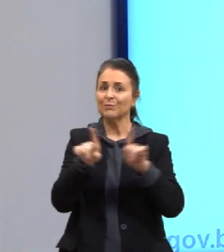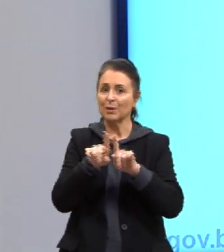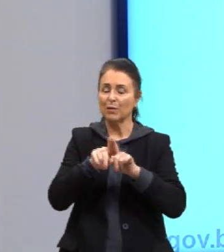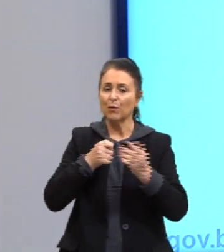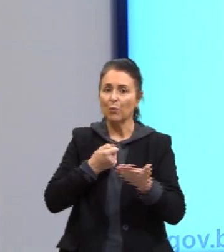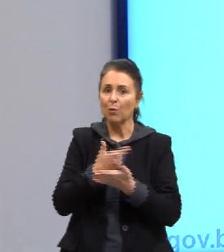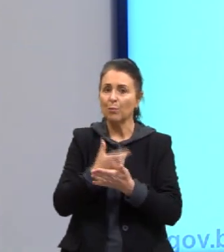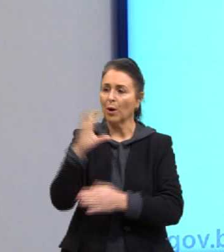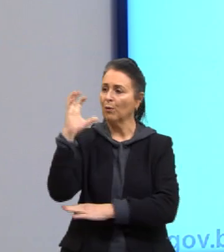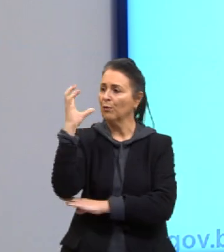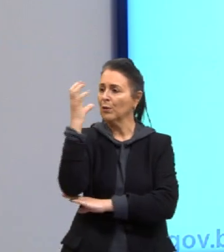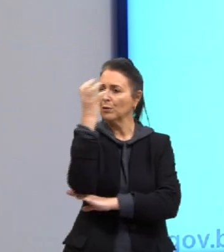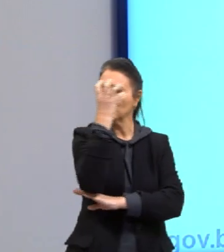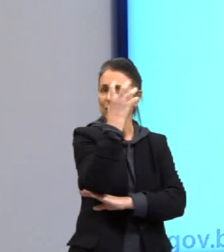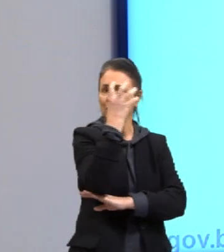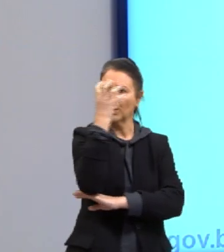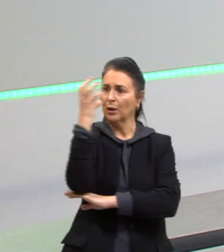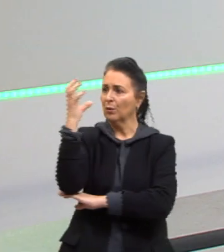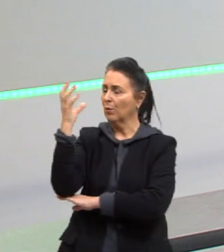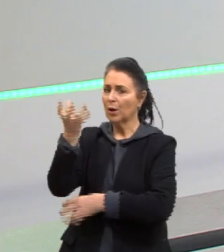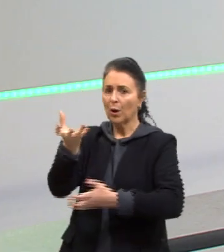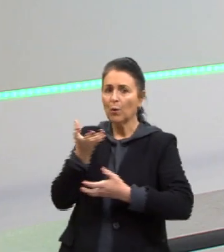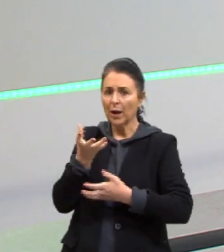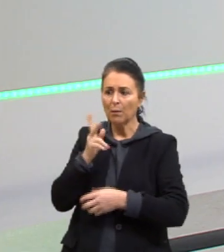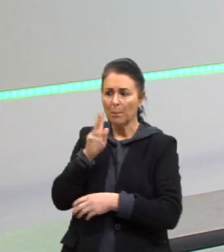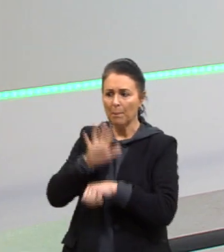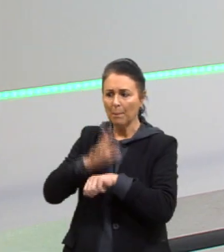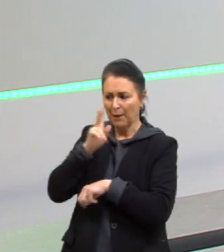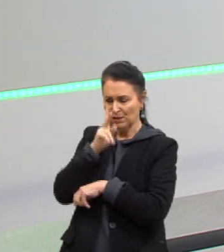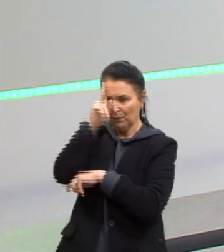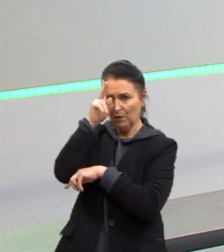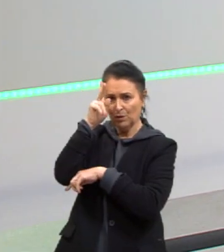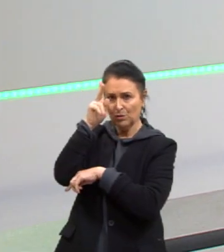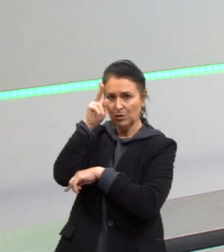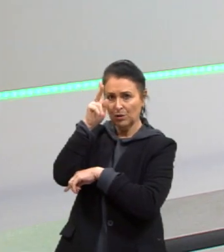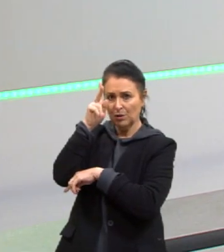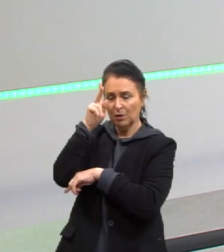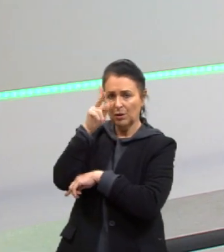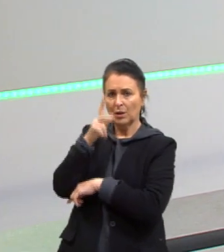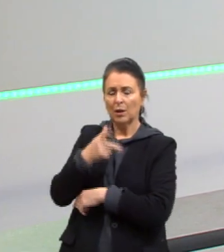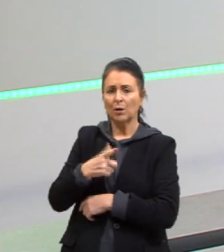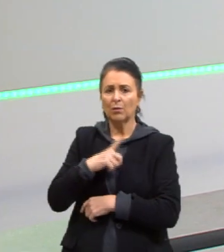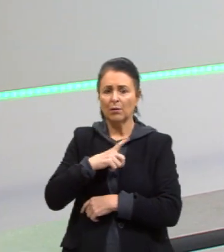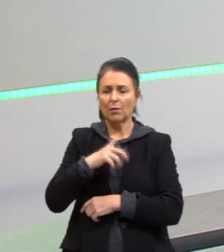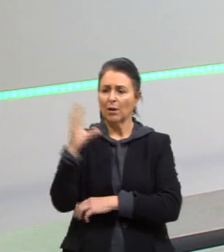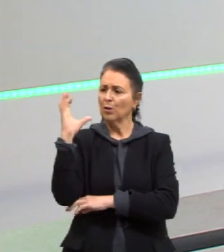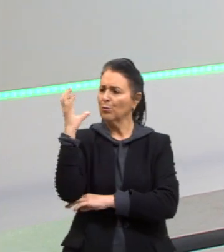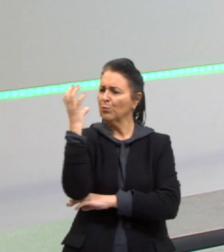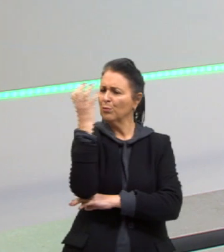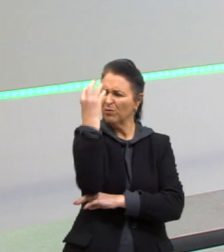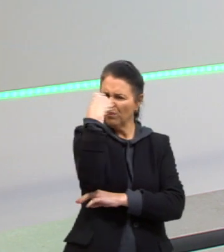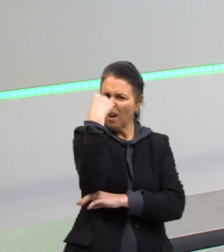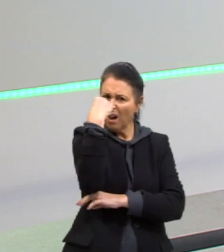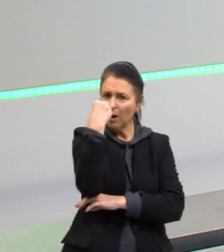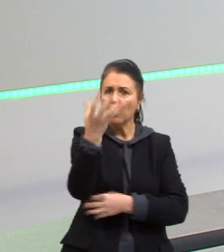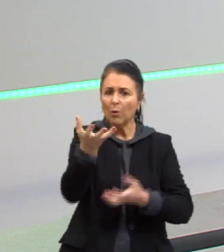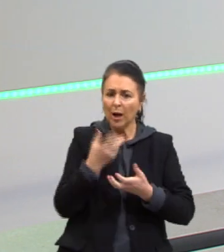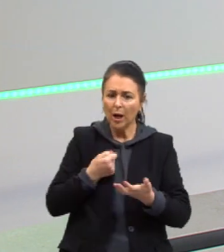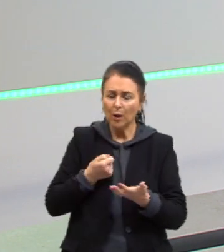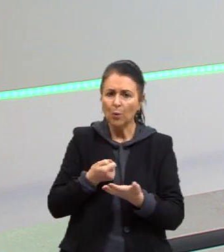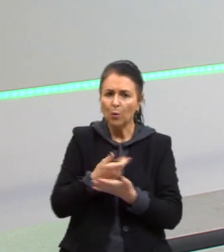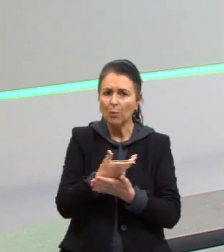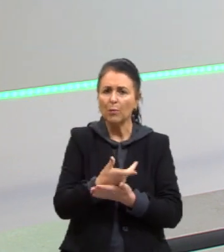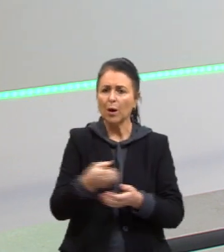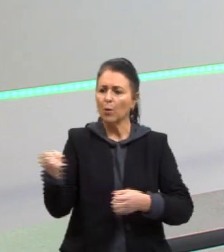eu vou comprar um ventilador, por exemplo, eu quero que ele seja mais forte. Eu tenho um ventilador muito fraquinho lá em casa, eu quero comprar um novo.